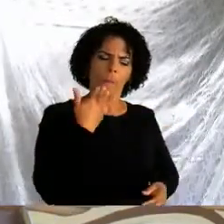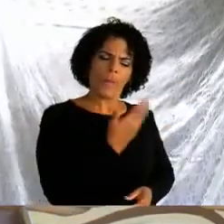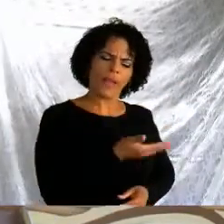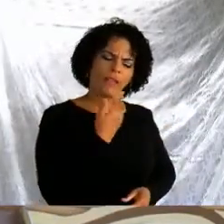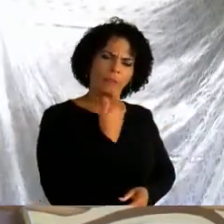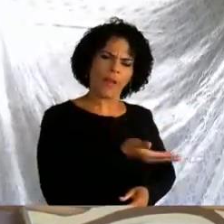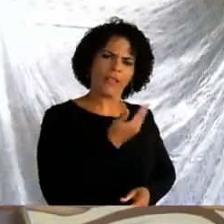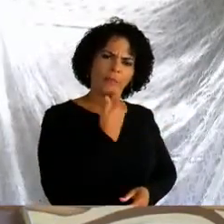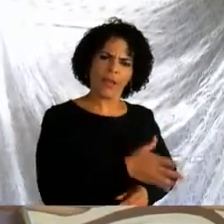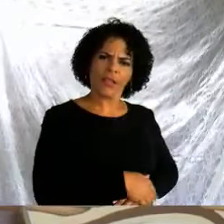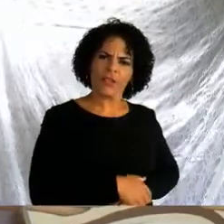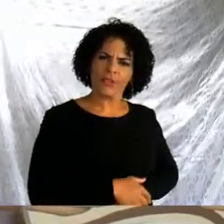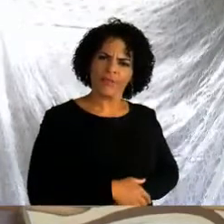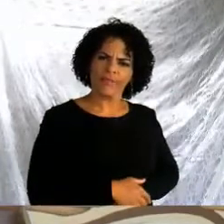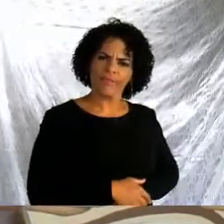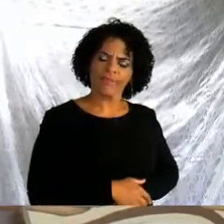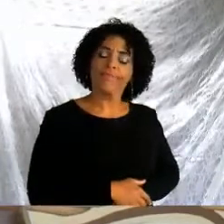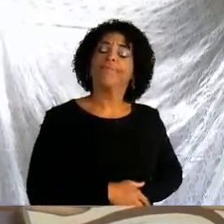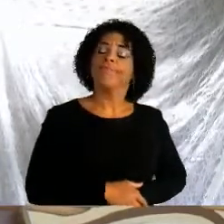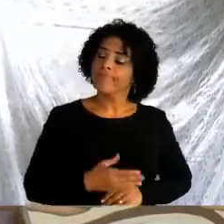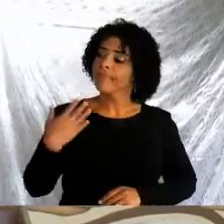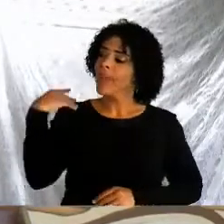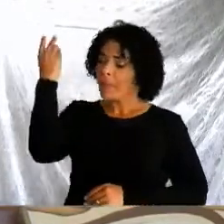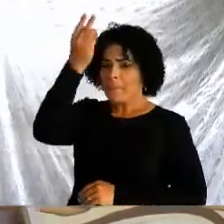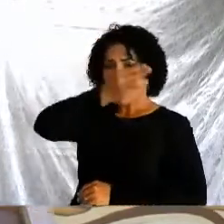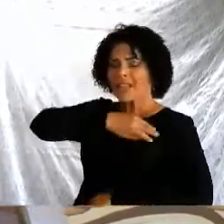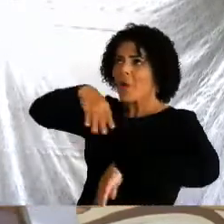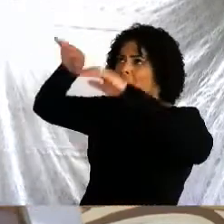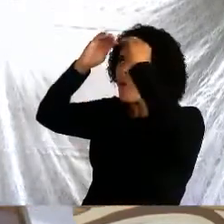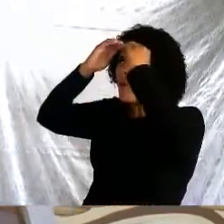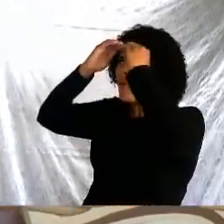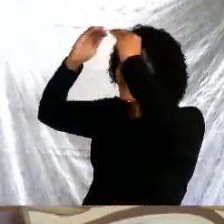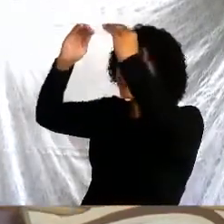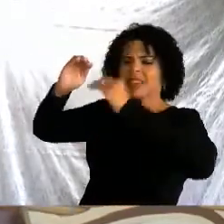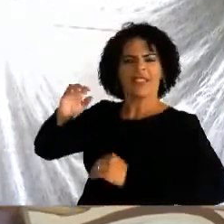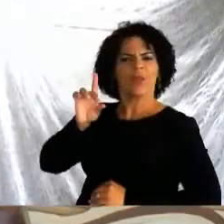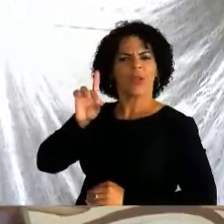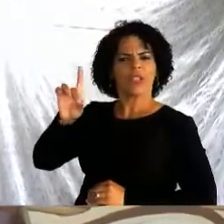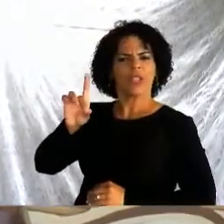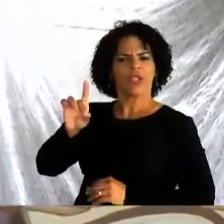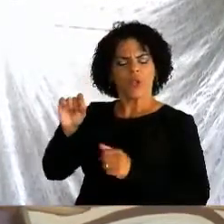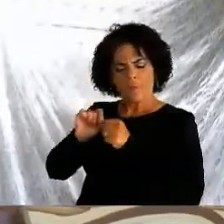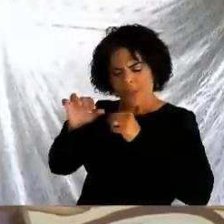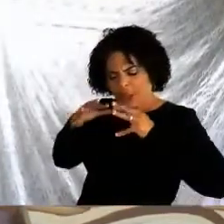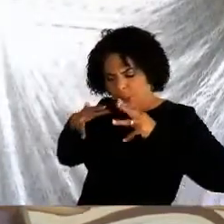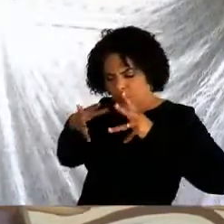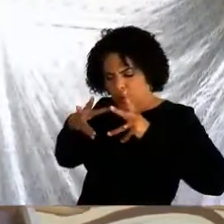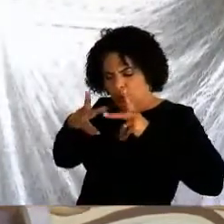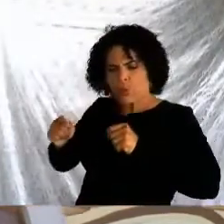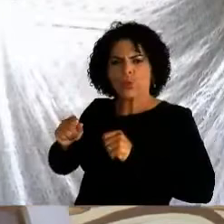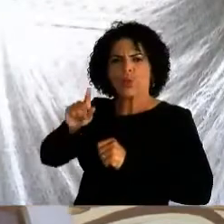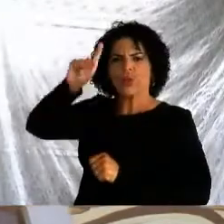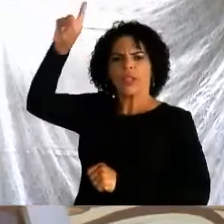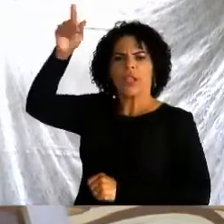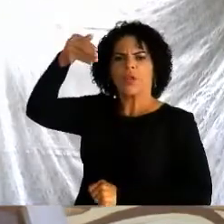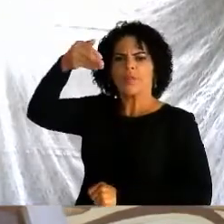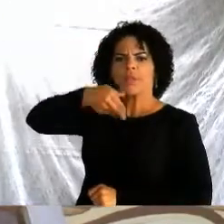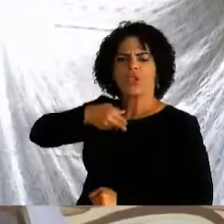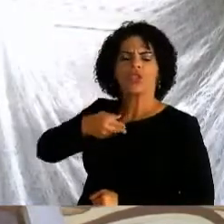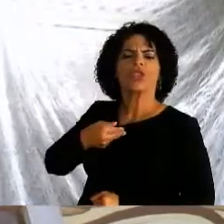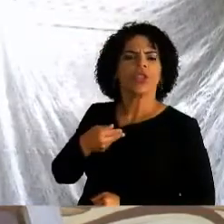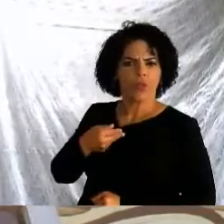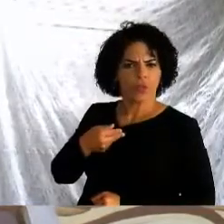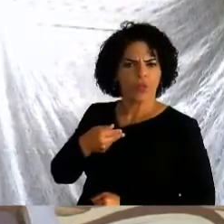atenção. Ela se fez obediente, ela se fez toda ouvidos a palavra.